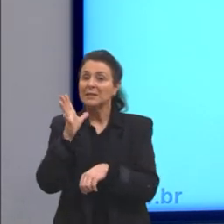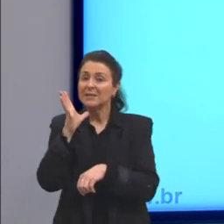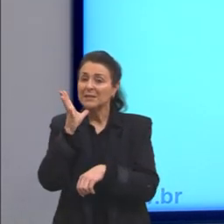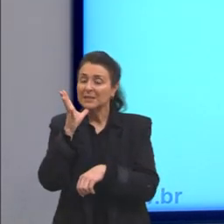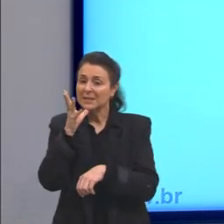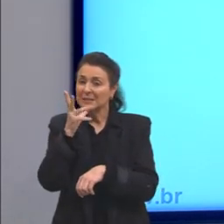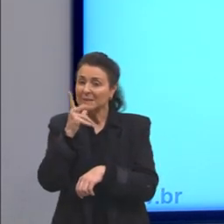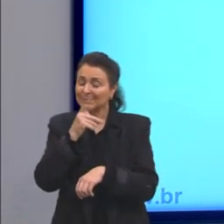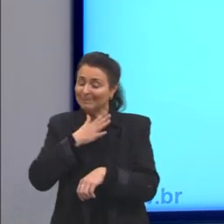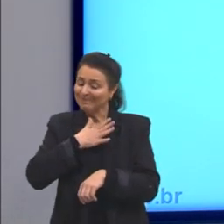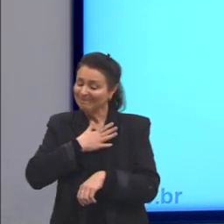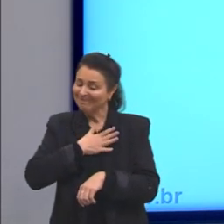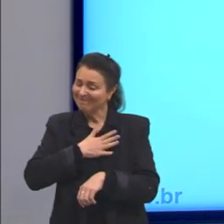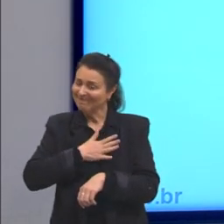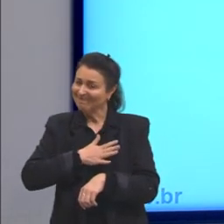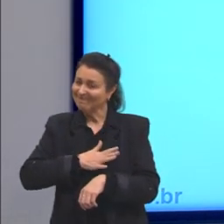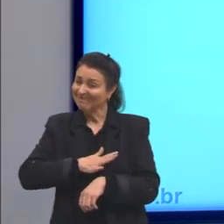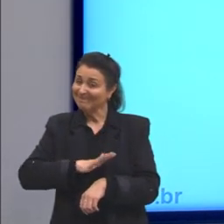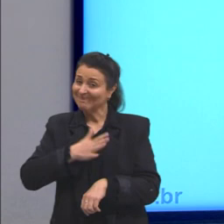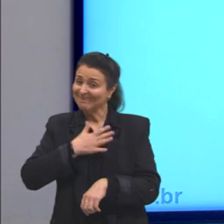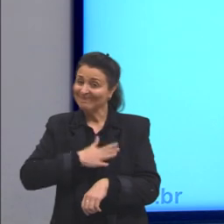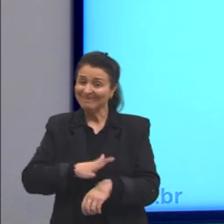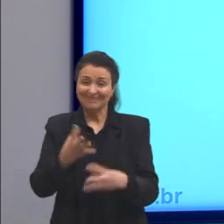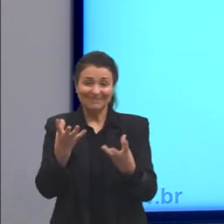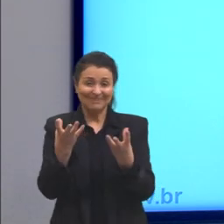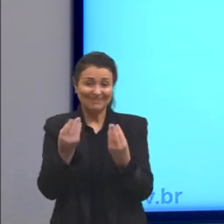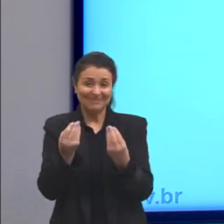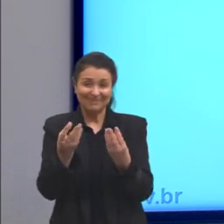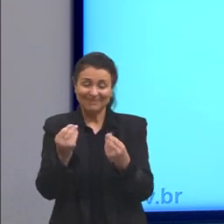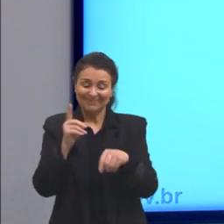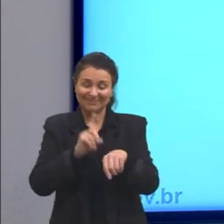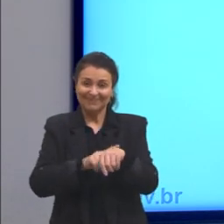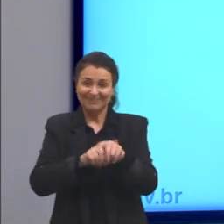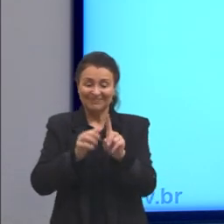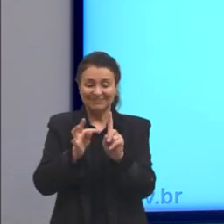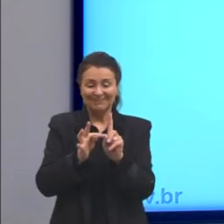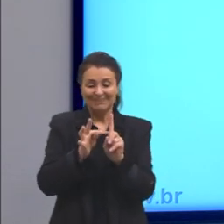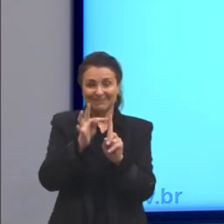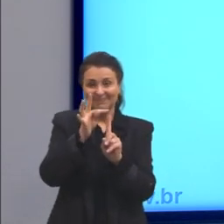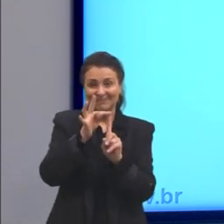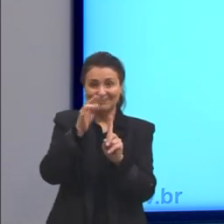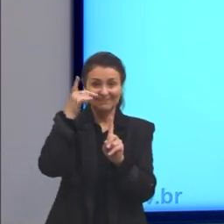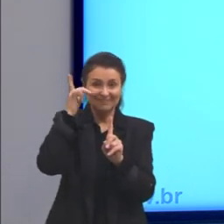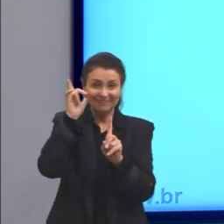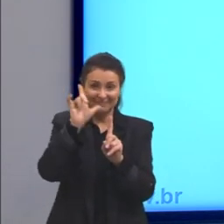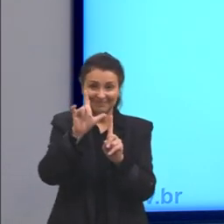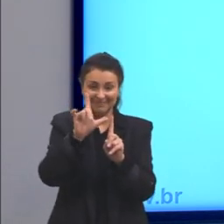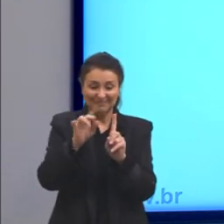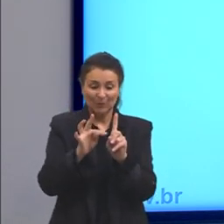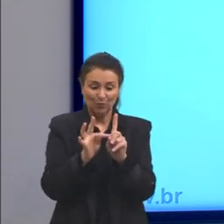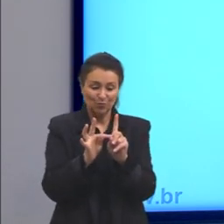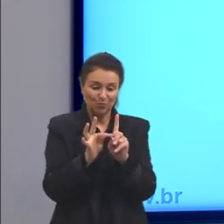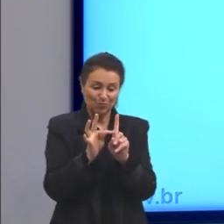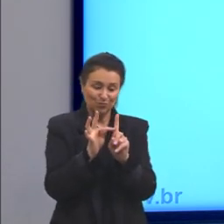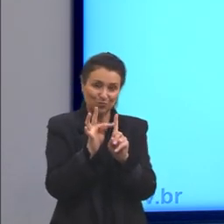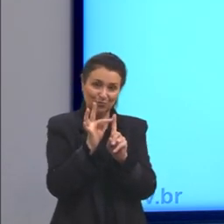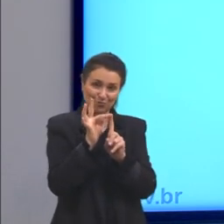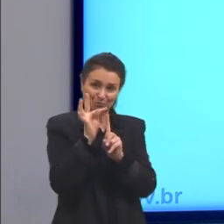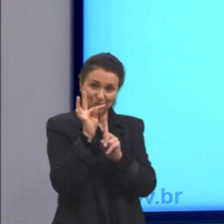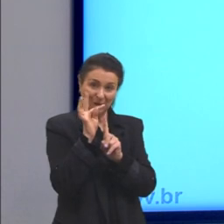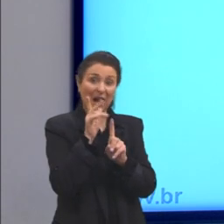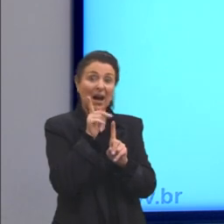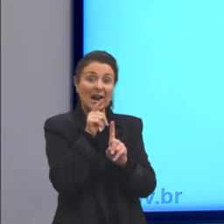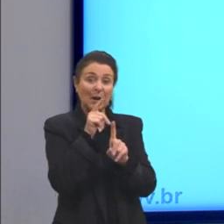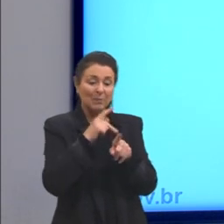de certa forma mal, porque ela demora muito para atingir uma temperatura alta. Se a gente, como eu falei para vocês,